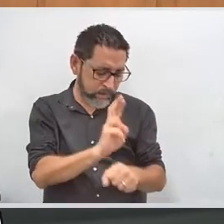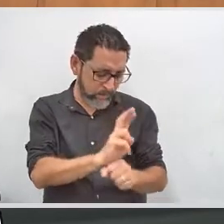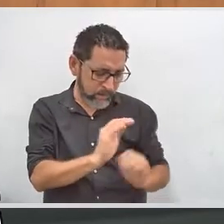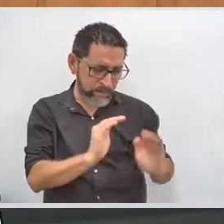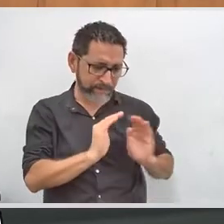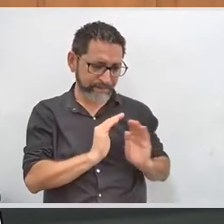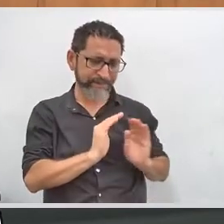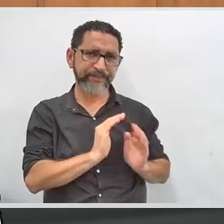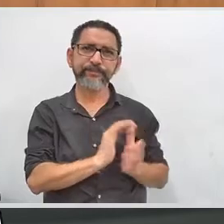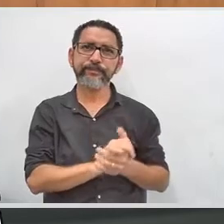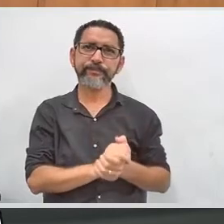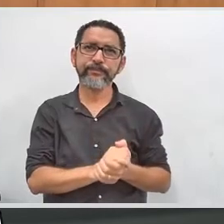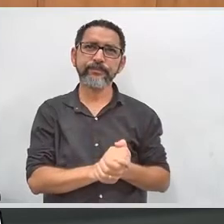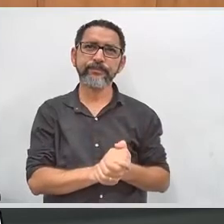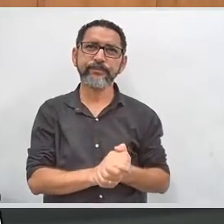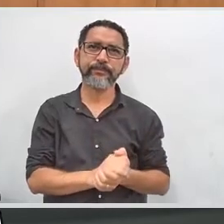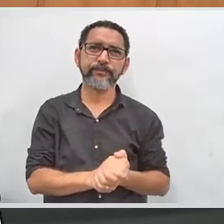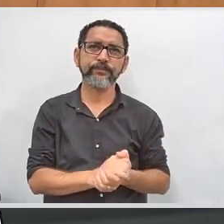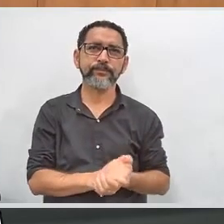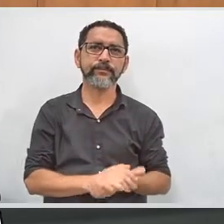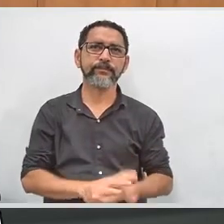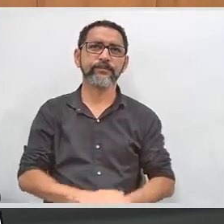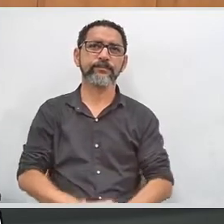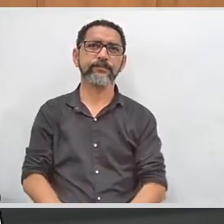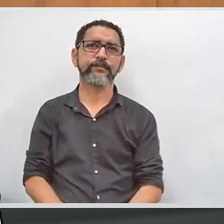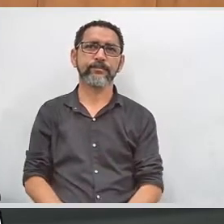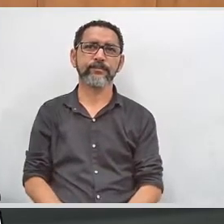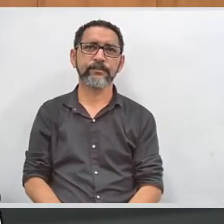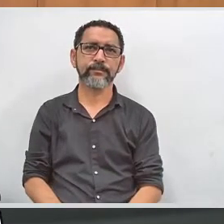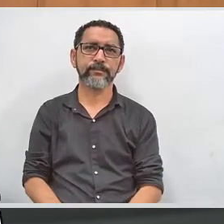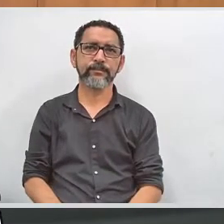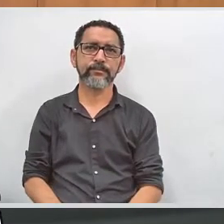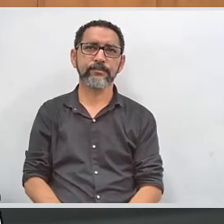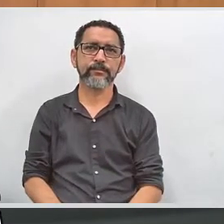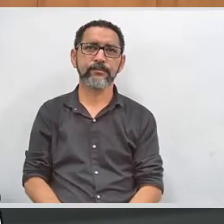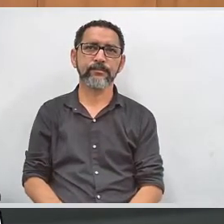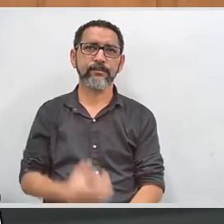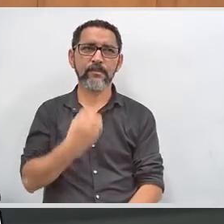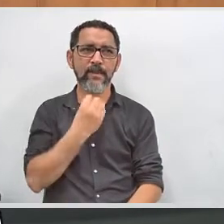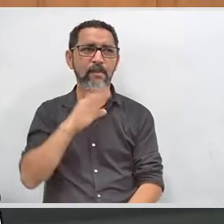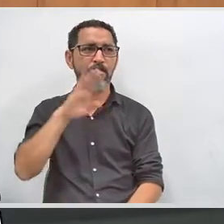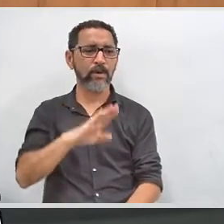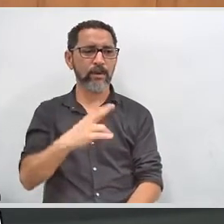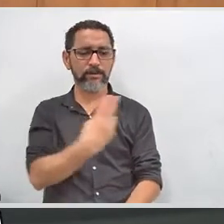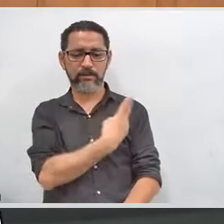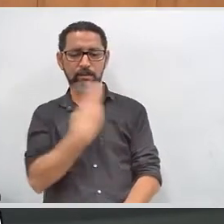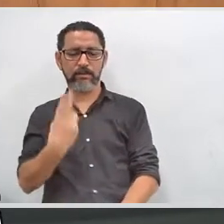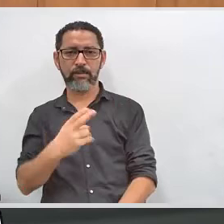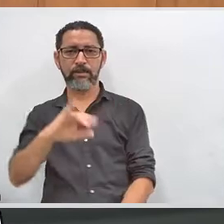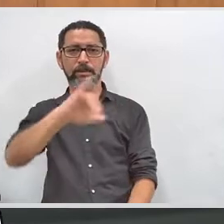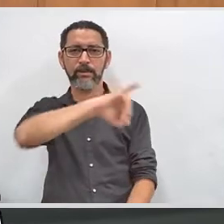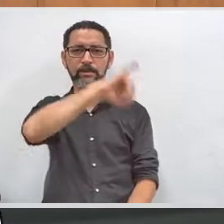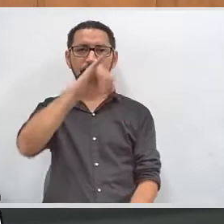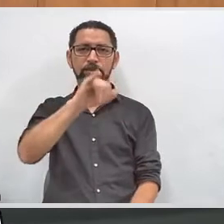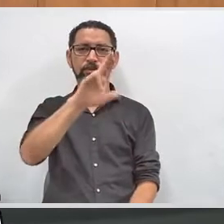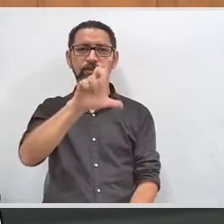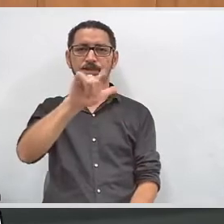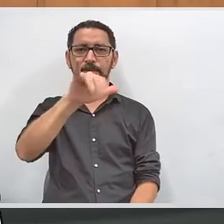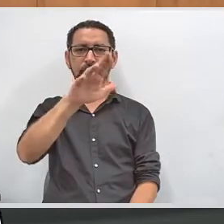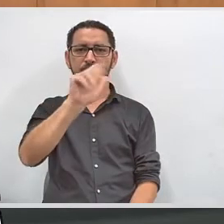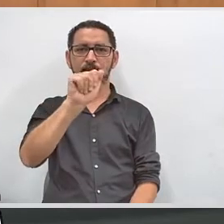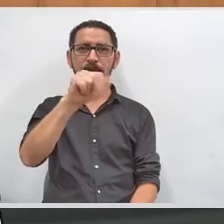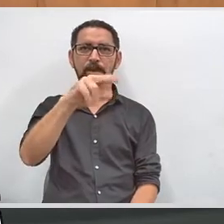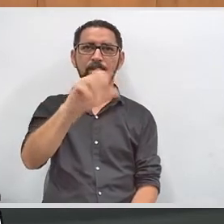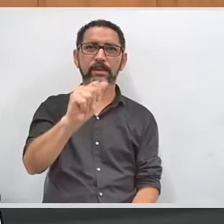as rapazes. Se quiser tirá-lo, fique à vontade. Isso. Boa tarde. Como eu disse, meu nome é Juliana, eu sou da